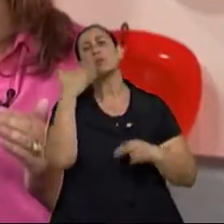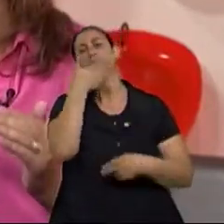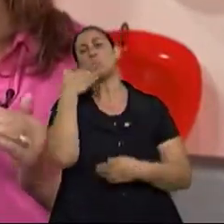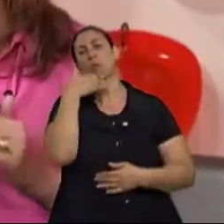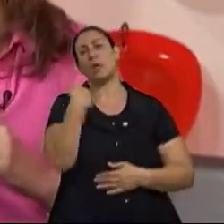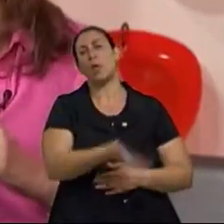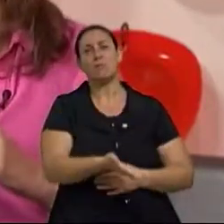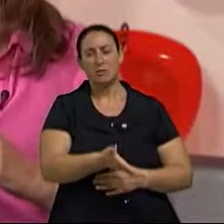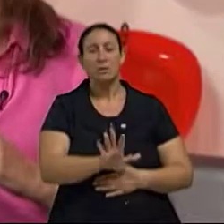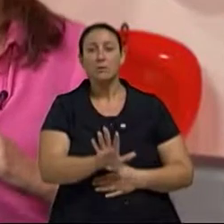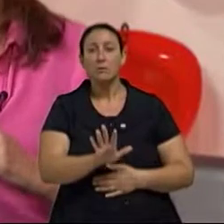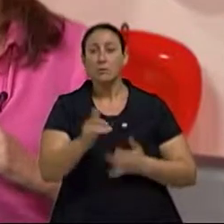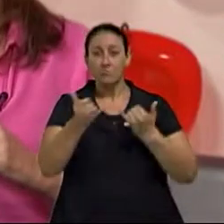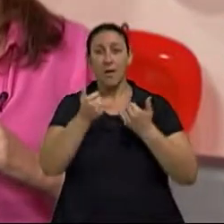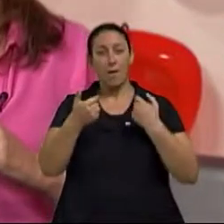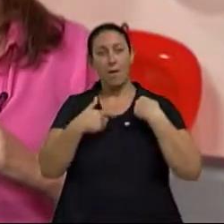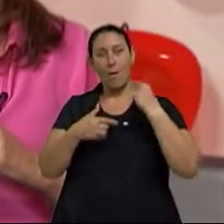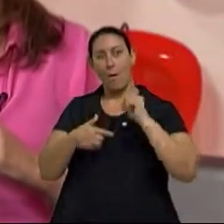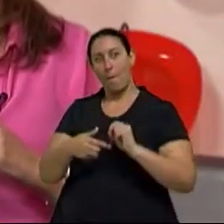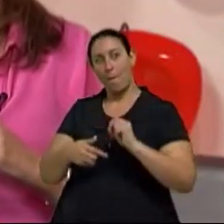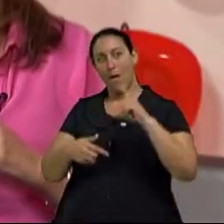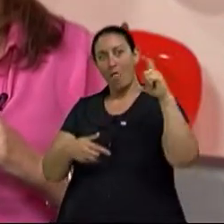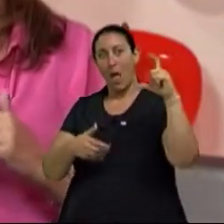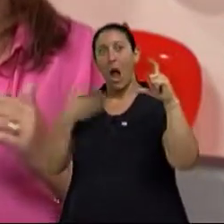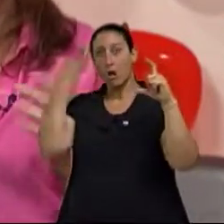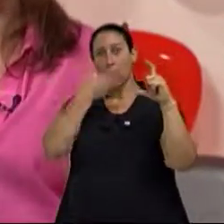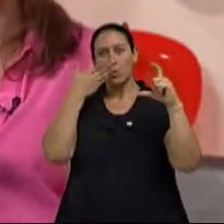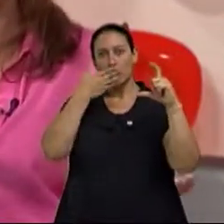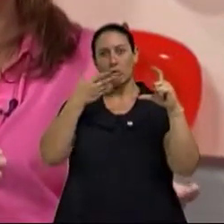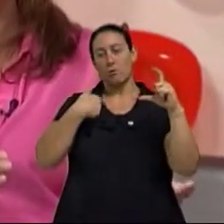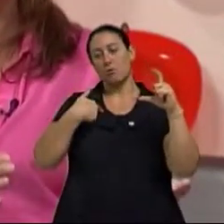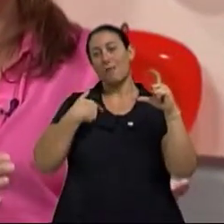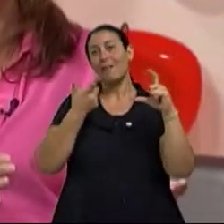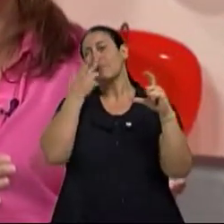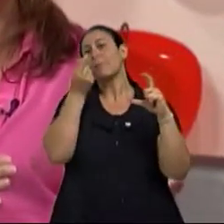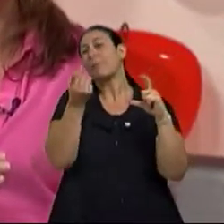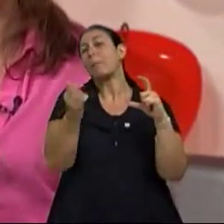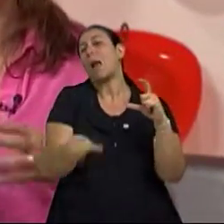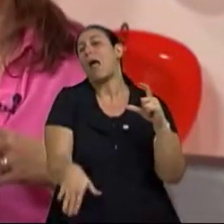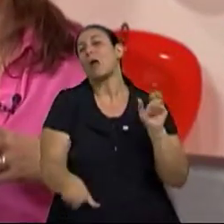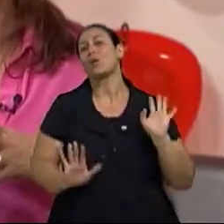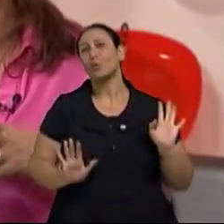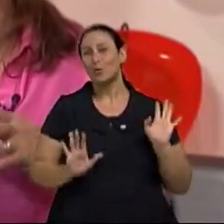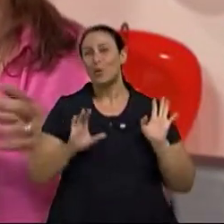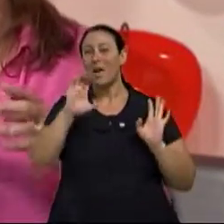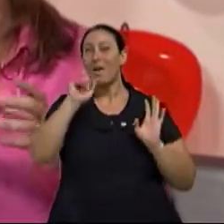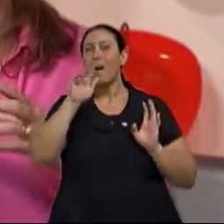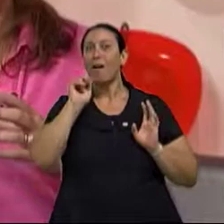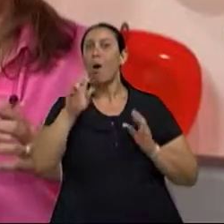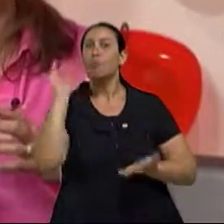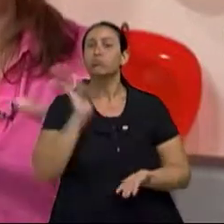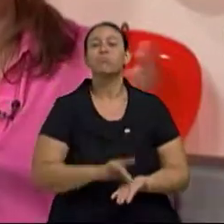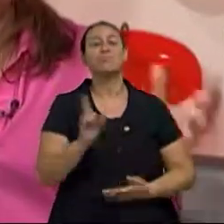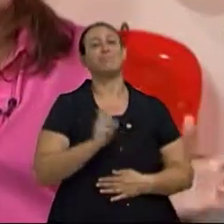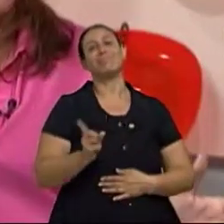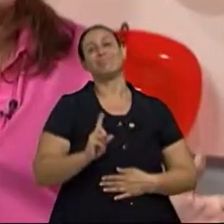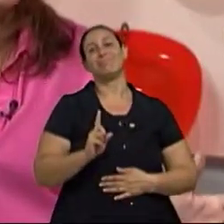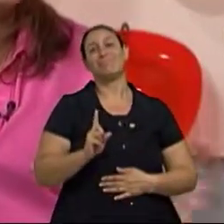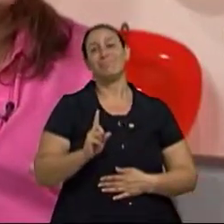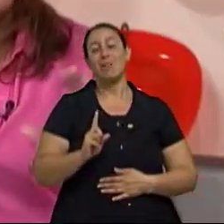Então, assim, eu aumento o percentual de açúcar, eu estou barateando o meu produto. Claro. Então, esses chocolates